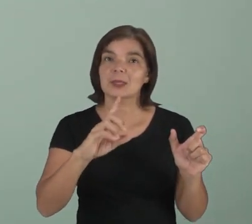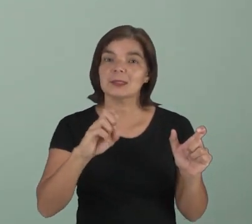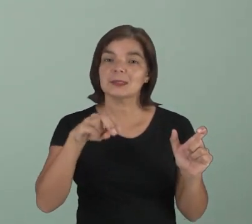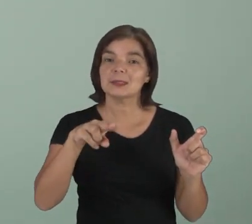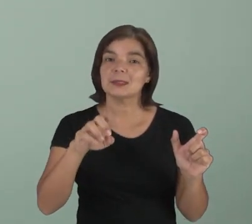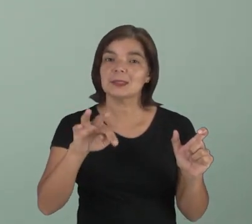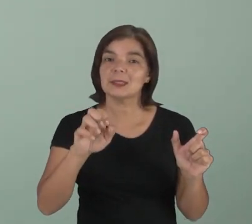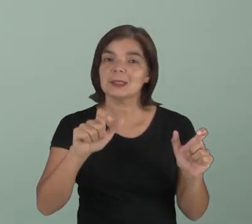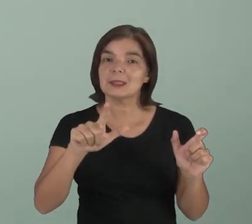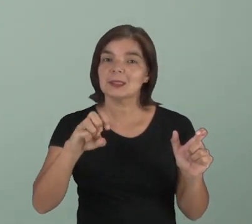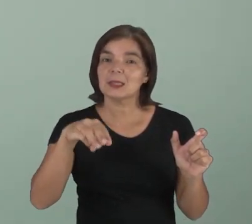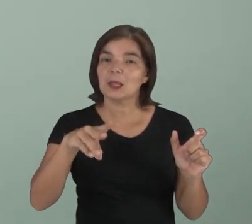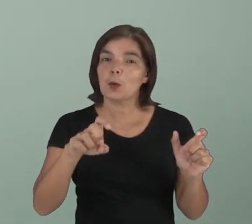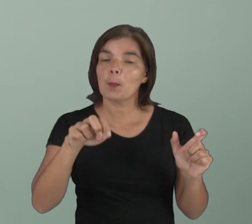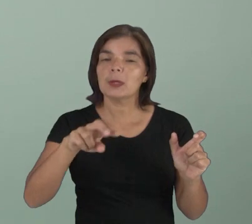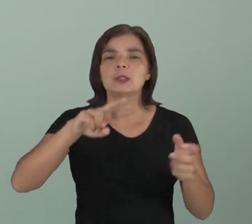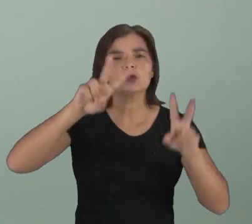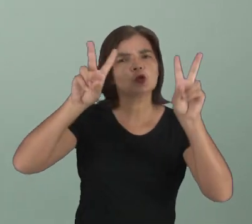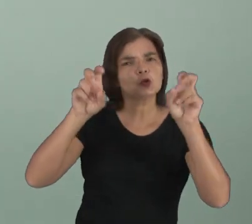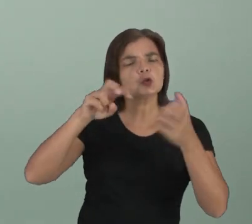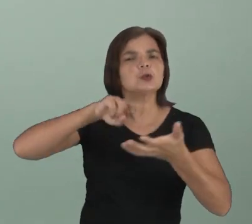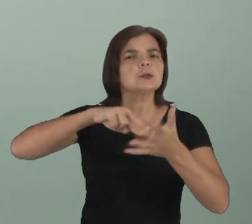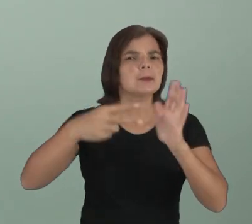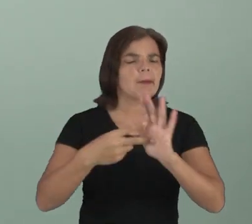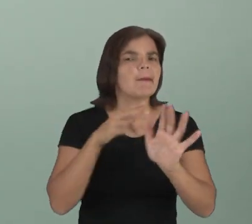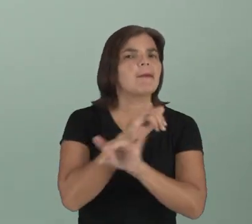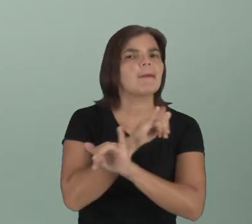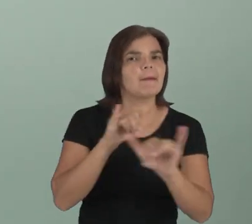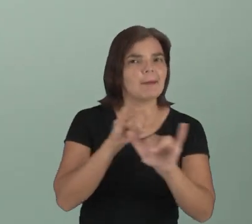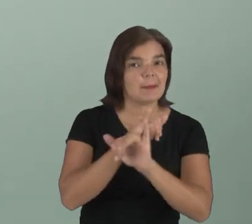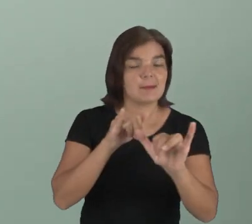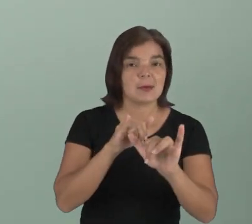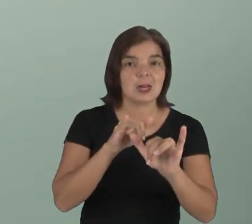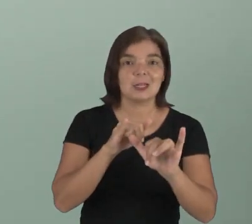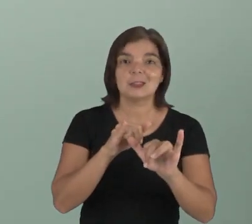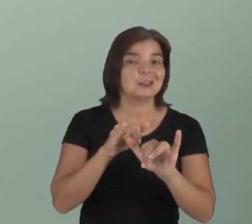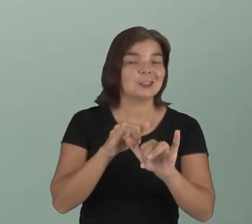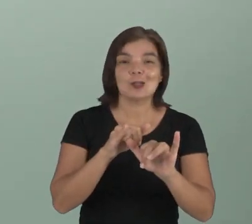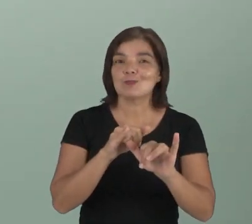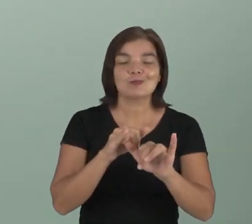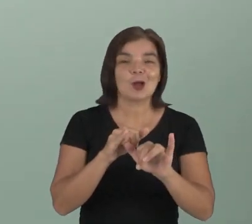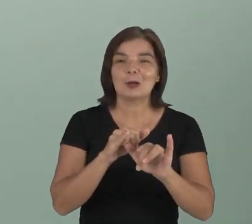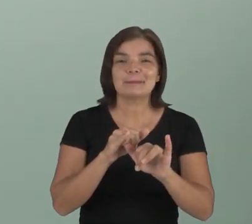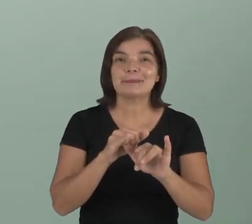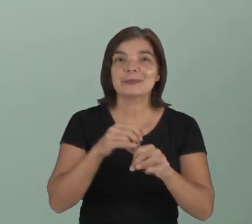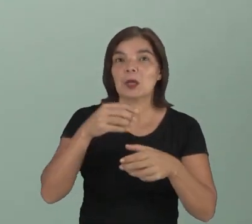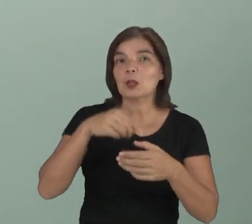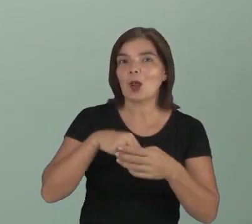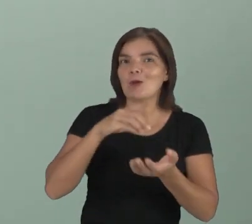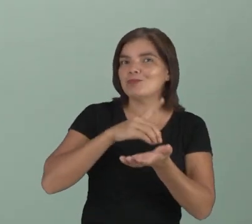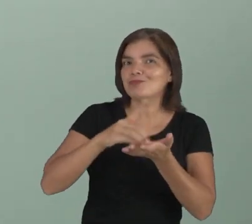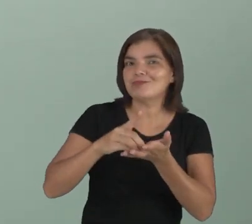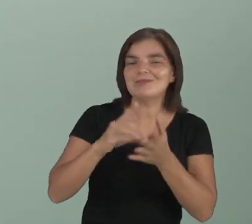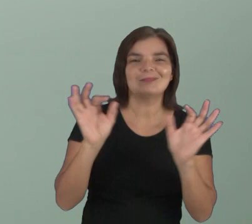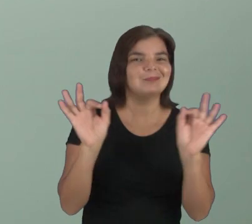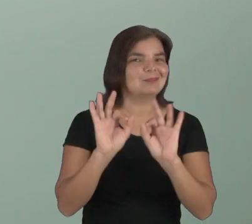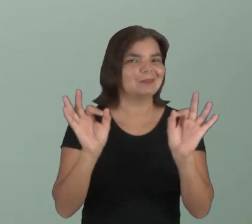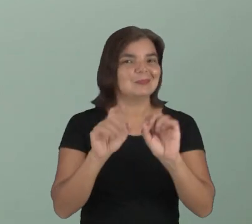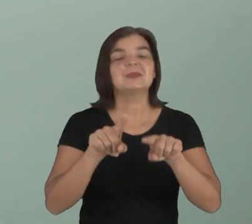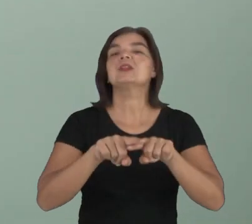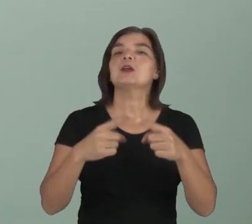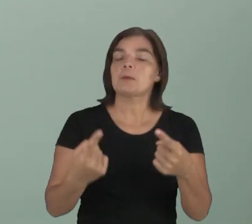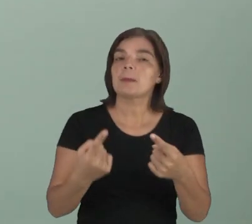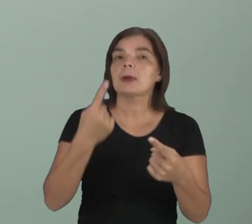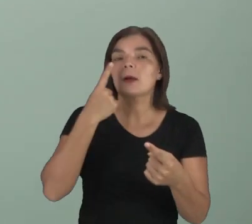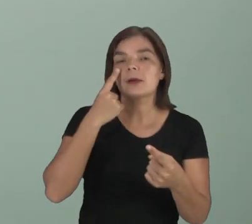entre aspas. E isso indica que nós temos aí uma informação que não está de acordo com aquela que está lá no dicionário. Aquela